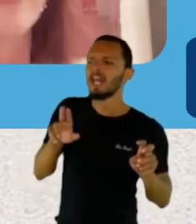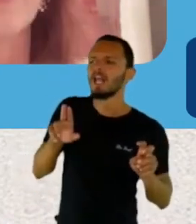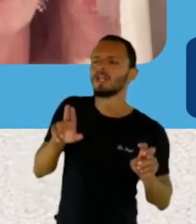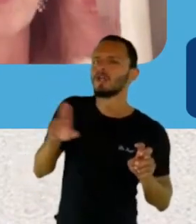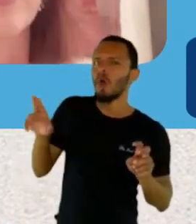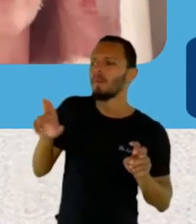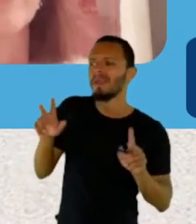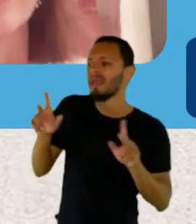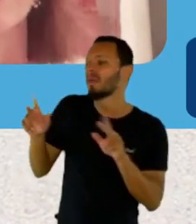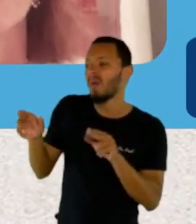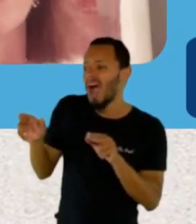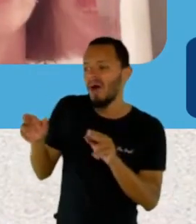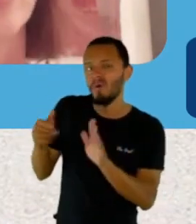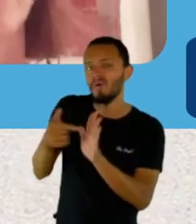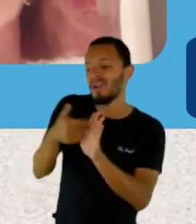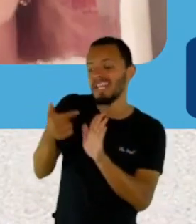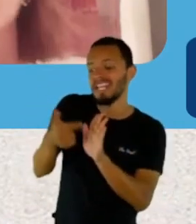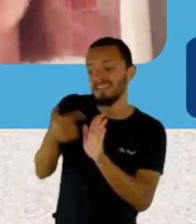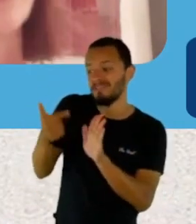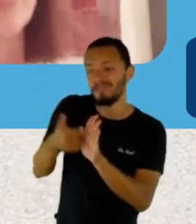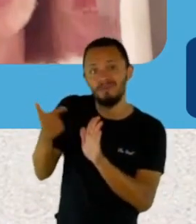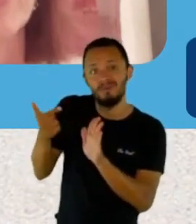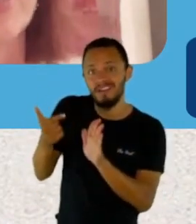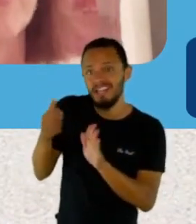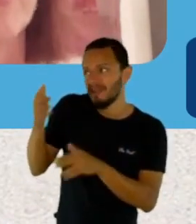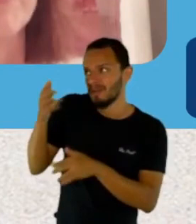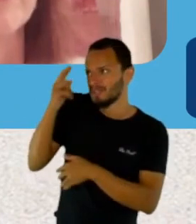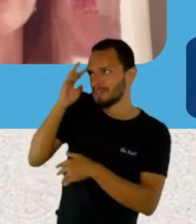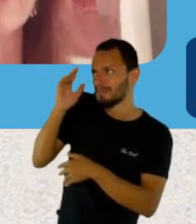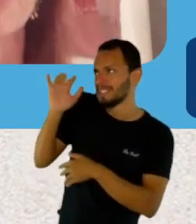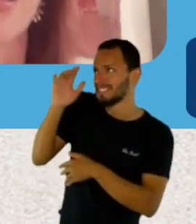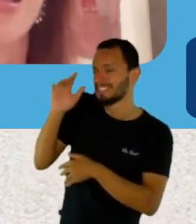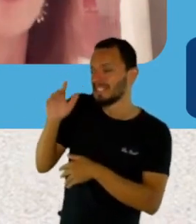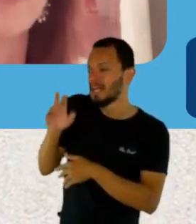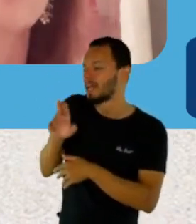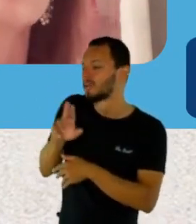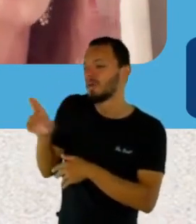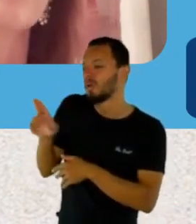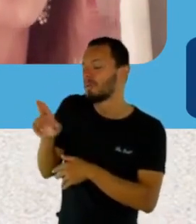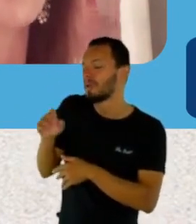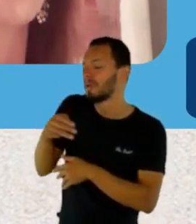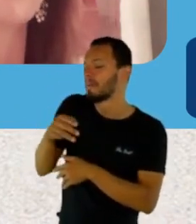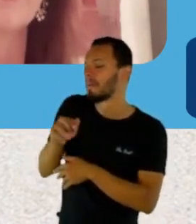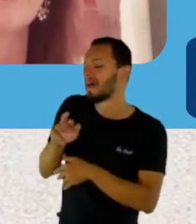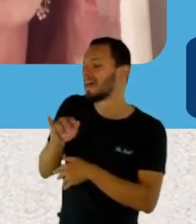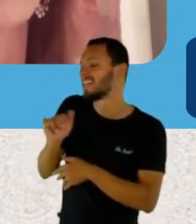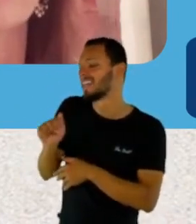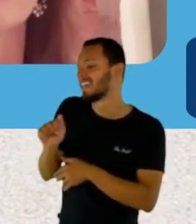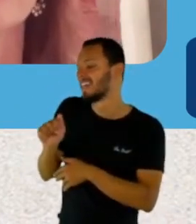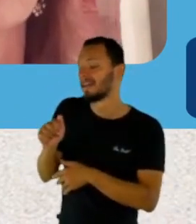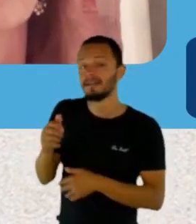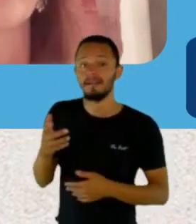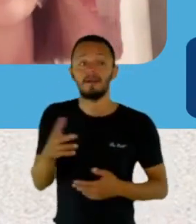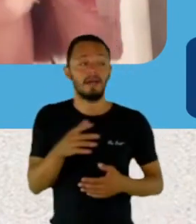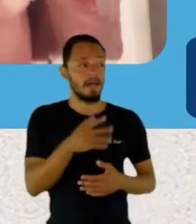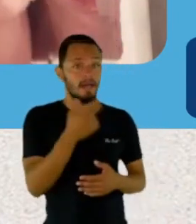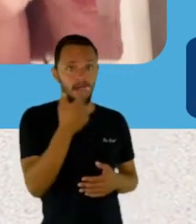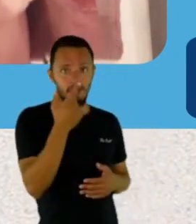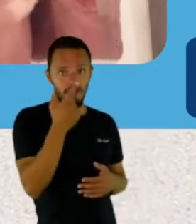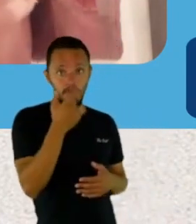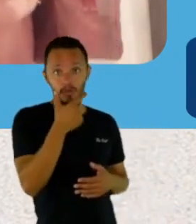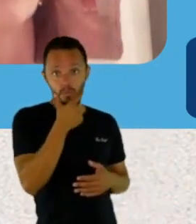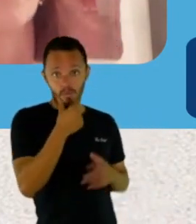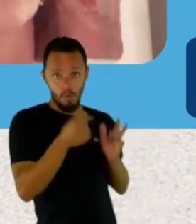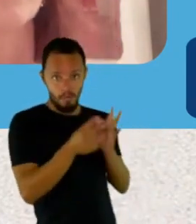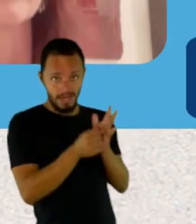Eu pirei, porque, na verdade, eu não imaginava nenhum outro título pro livro. Aí meu marido falou assim, meu amor, vamos colocar Ave Marias, porque